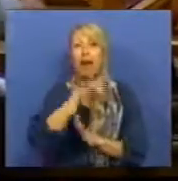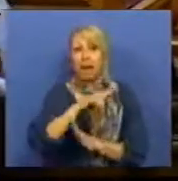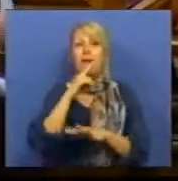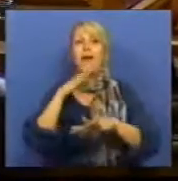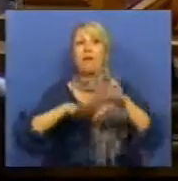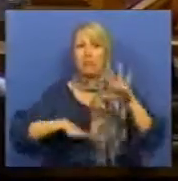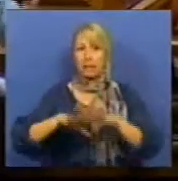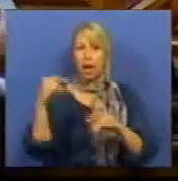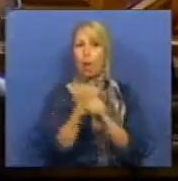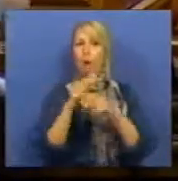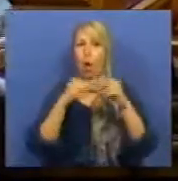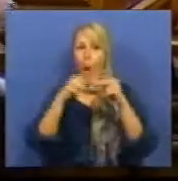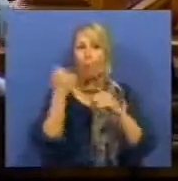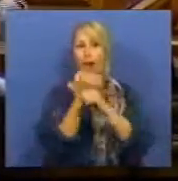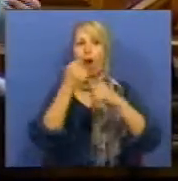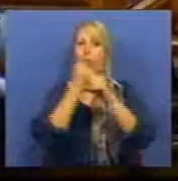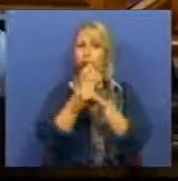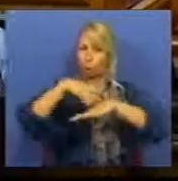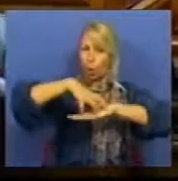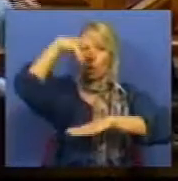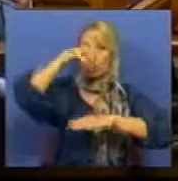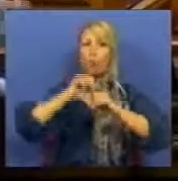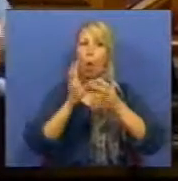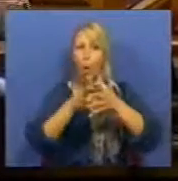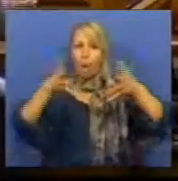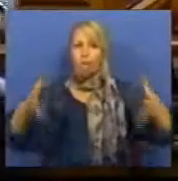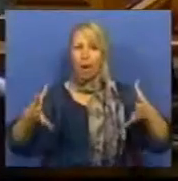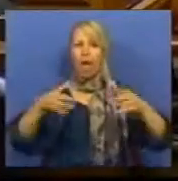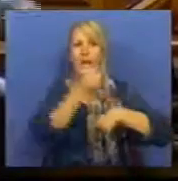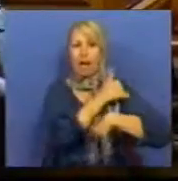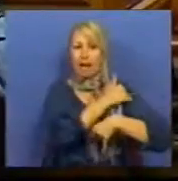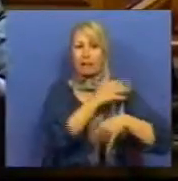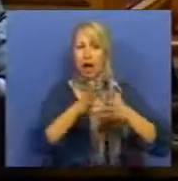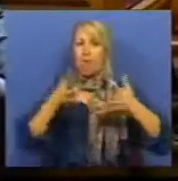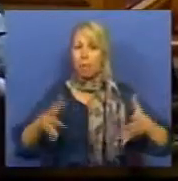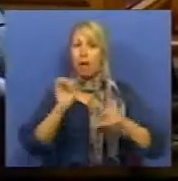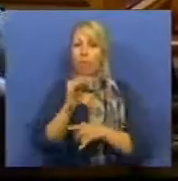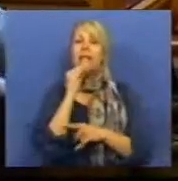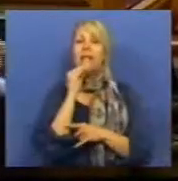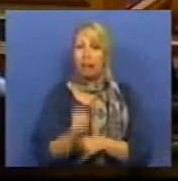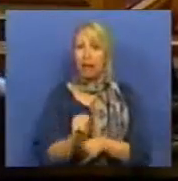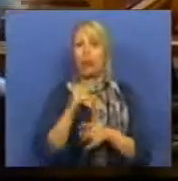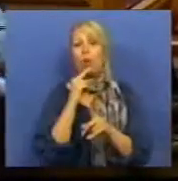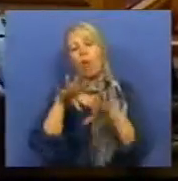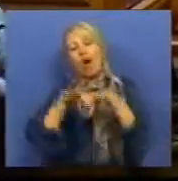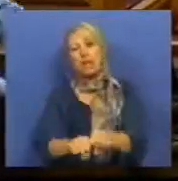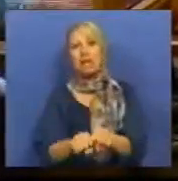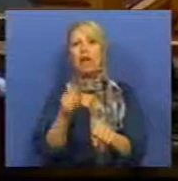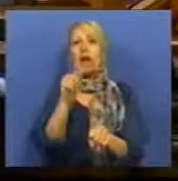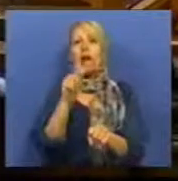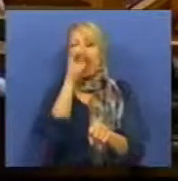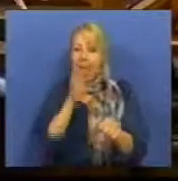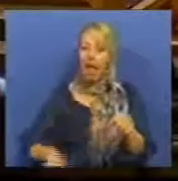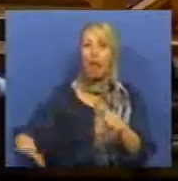proceder a uma obra, construção, reconstrução, ampliação de imóvel, que incida, designadamente, sobre terreno da Reserva Ecológica Nacional, Reserva Agrícola Nacional,